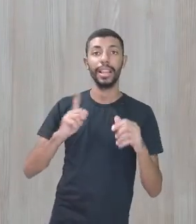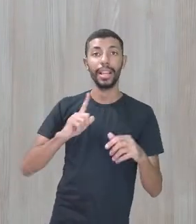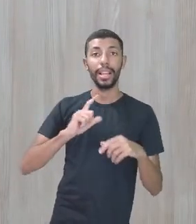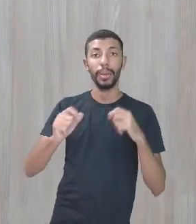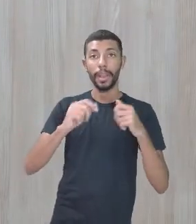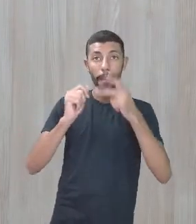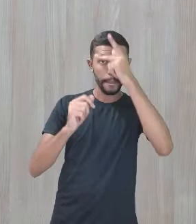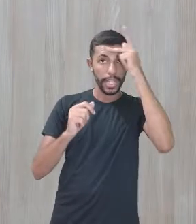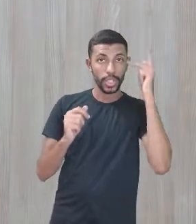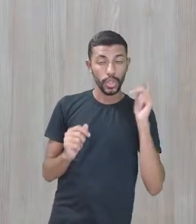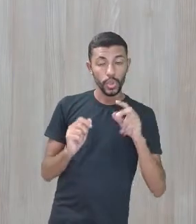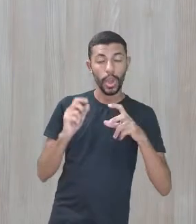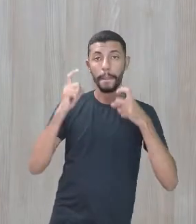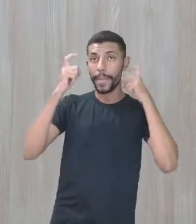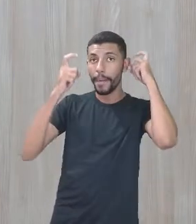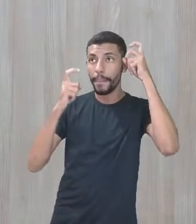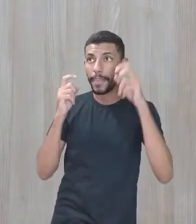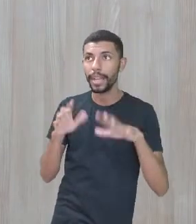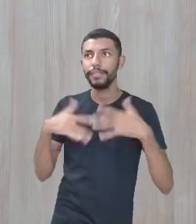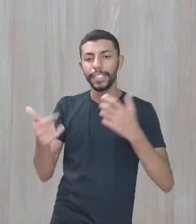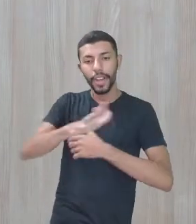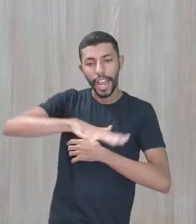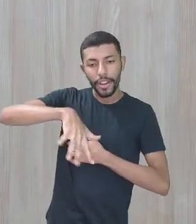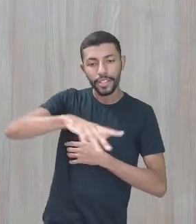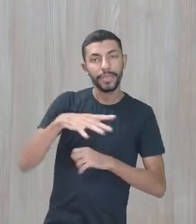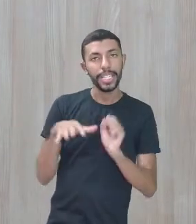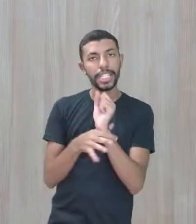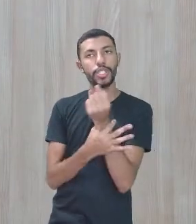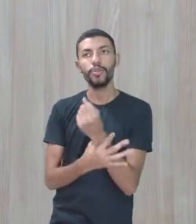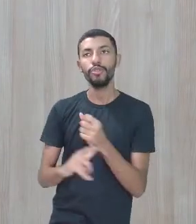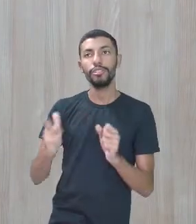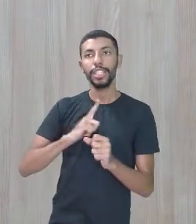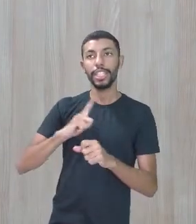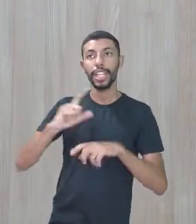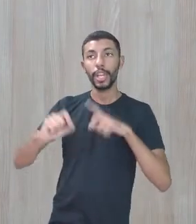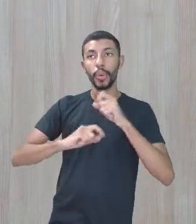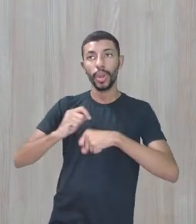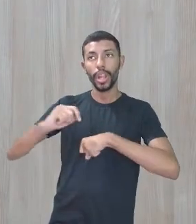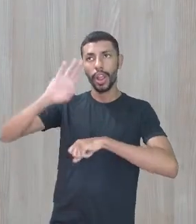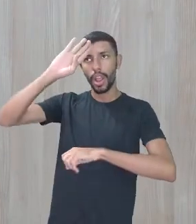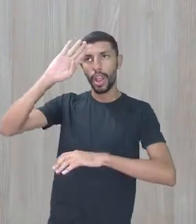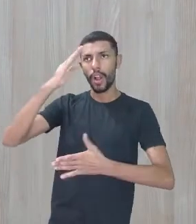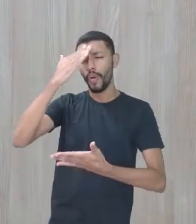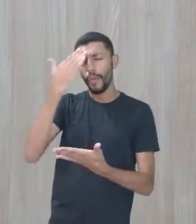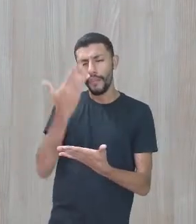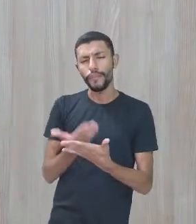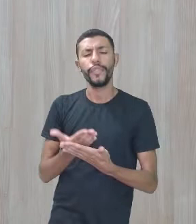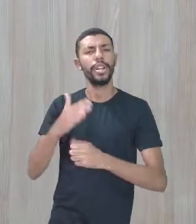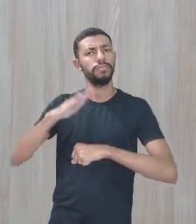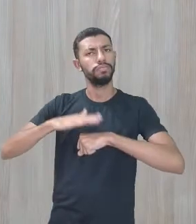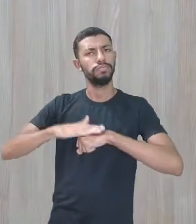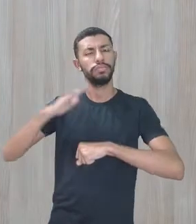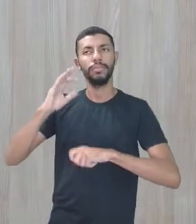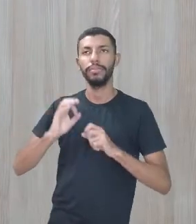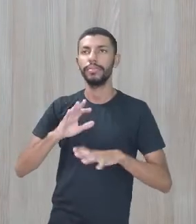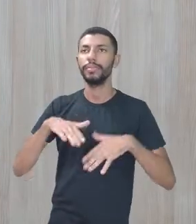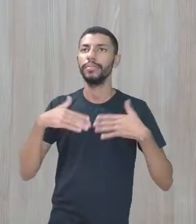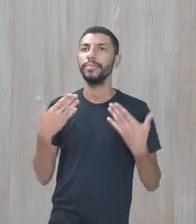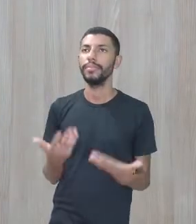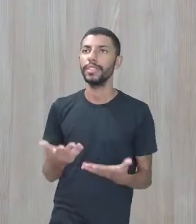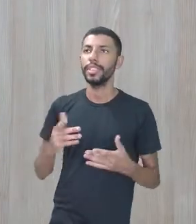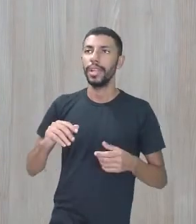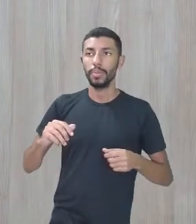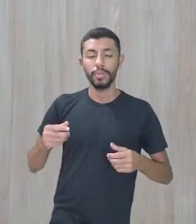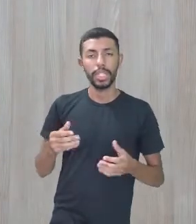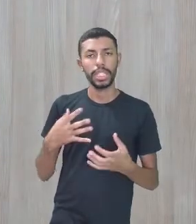que passa autoconfiança. Então, eles são extremamente estimulados a seguir